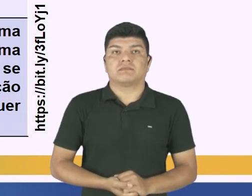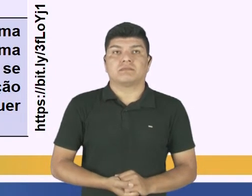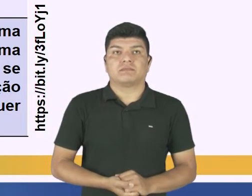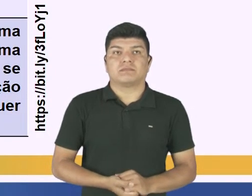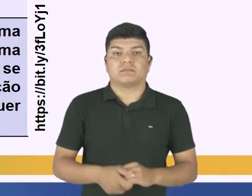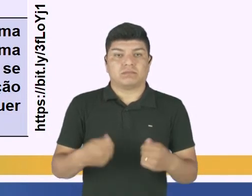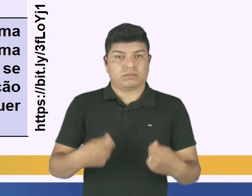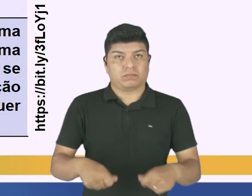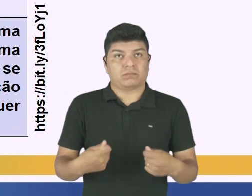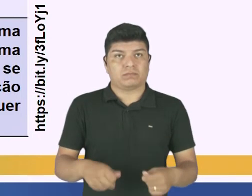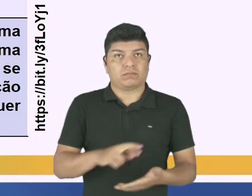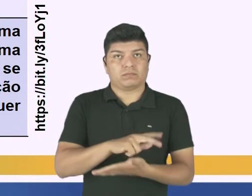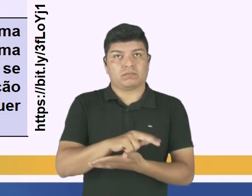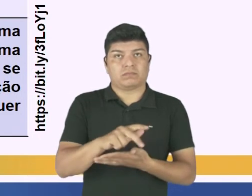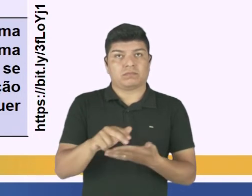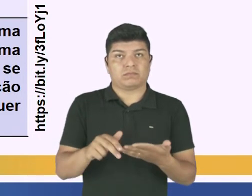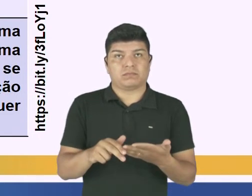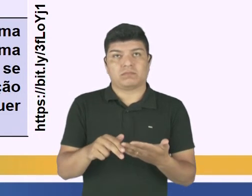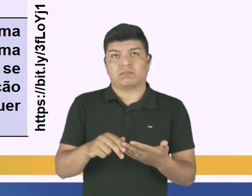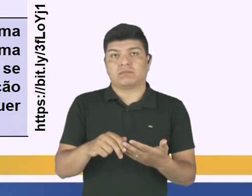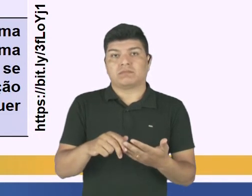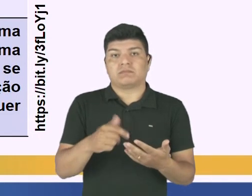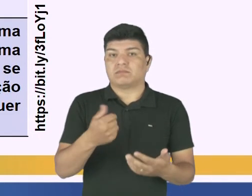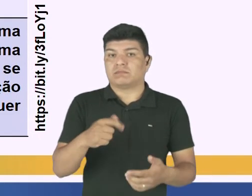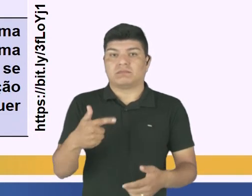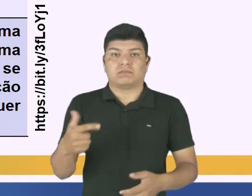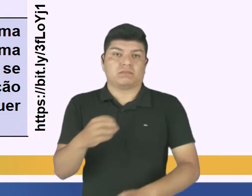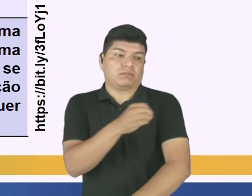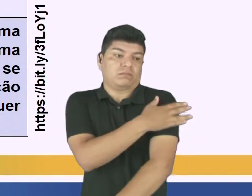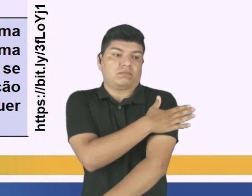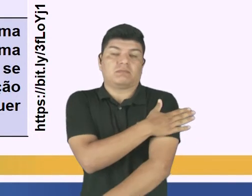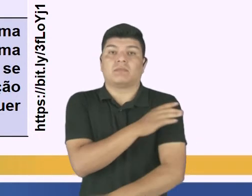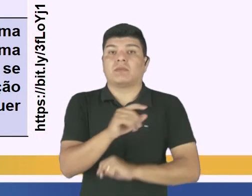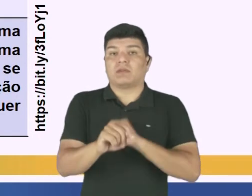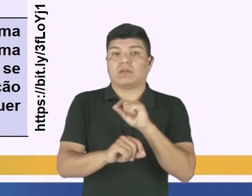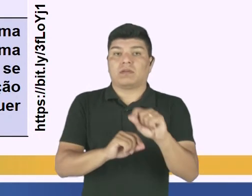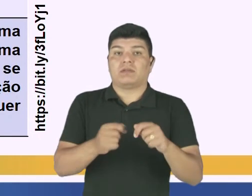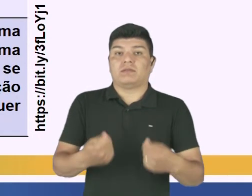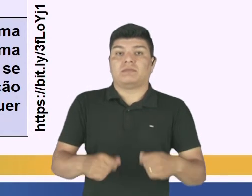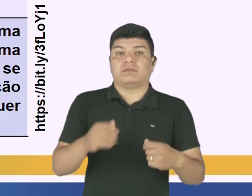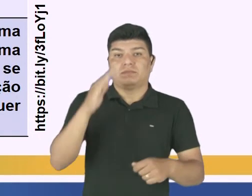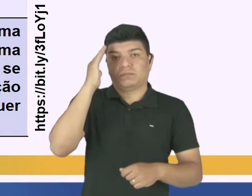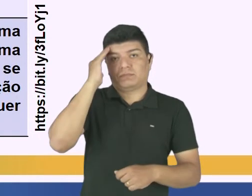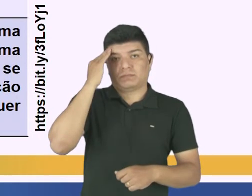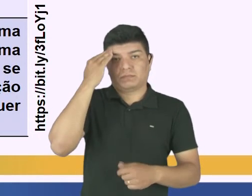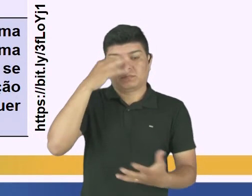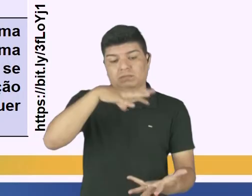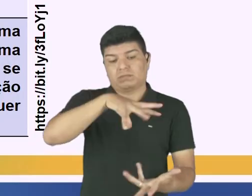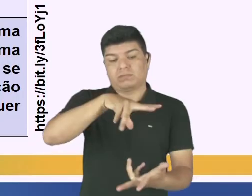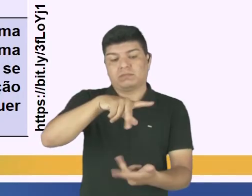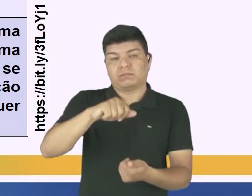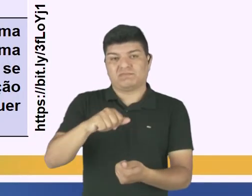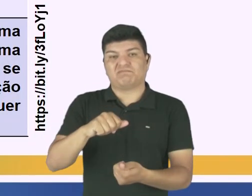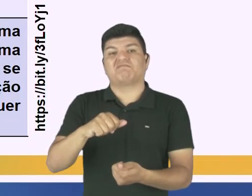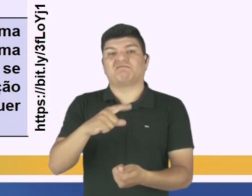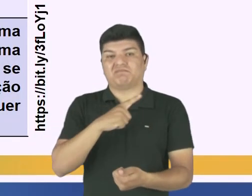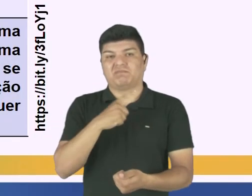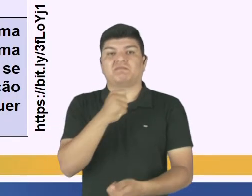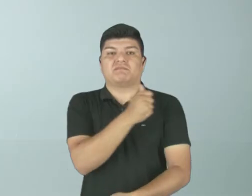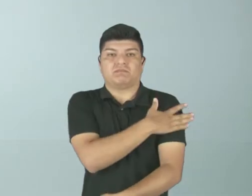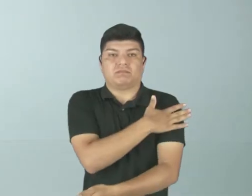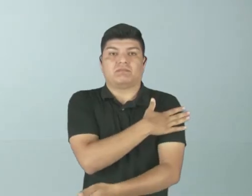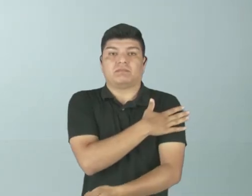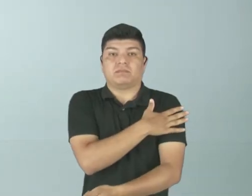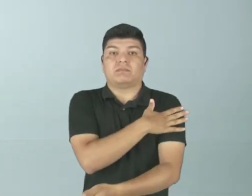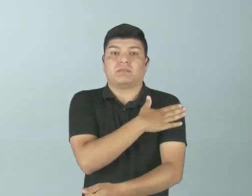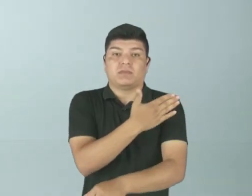Então, necessidade da diversidade de não preconceito. Então eu tenho que entender que esse mundo é cheio de preconceito e que